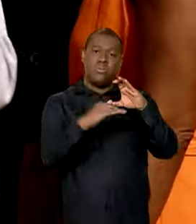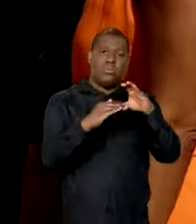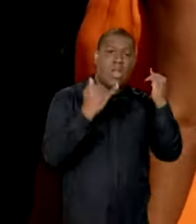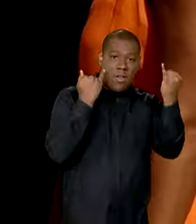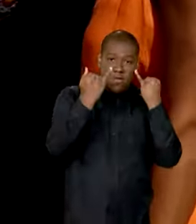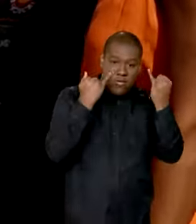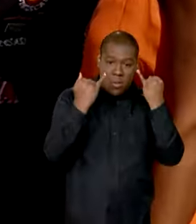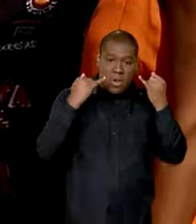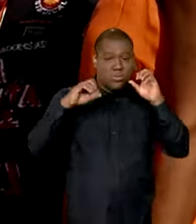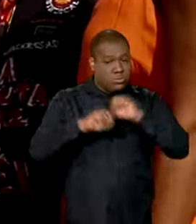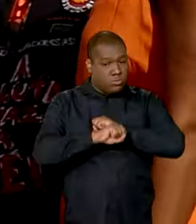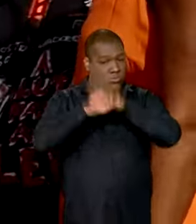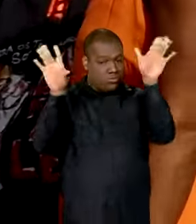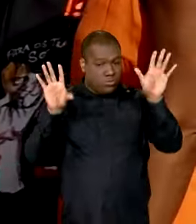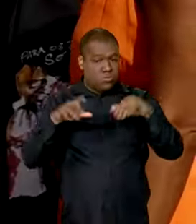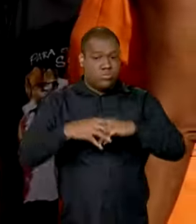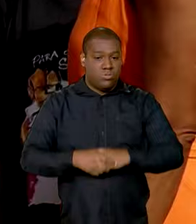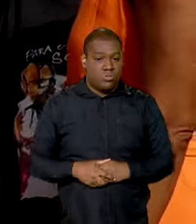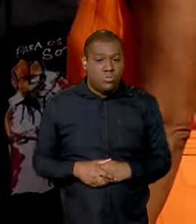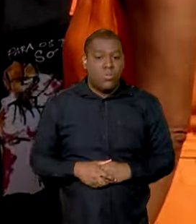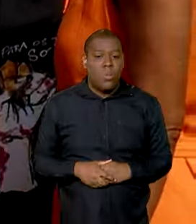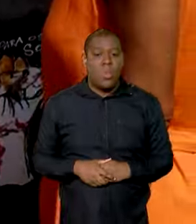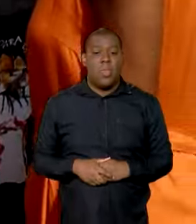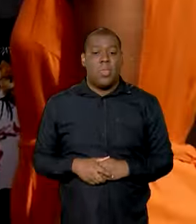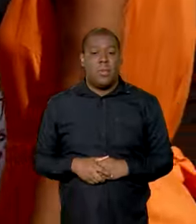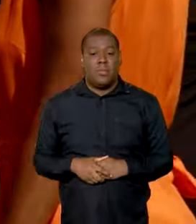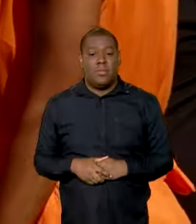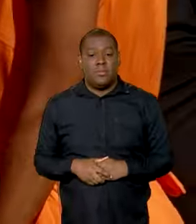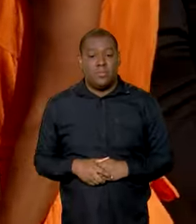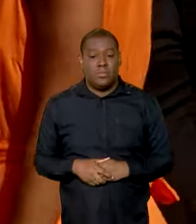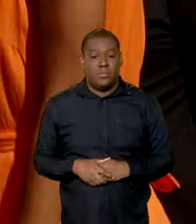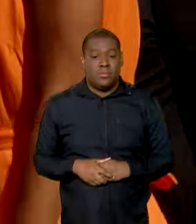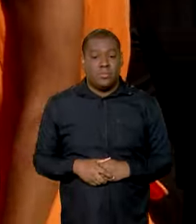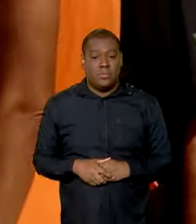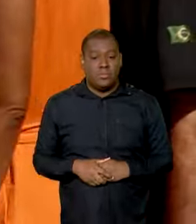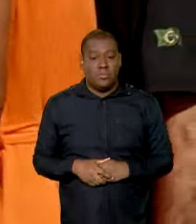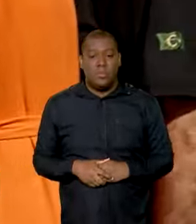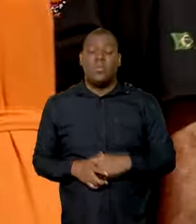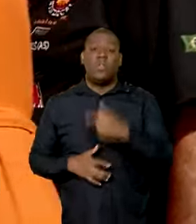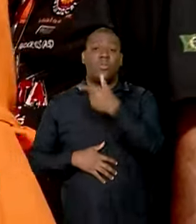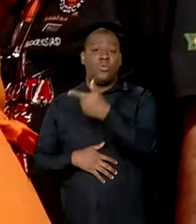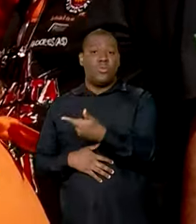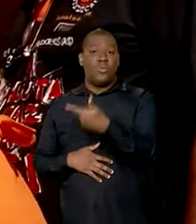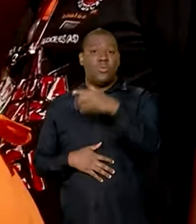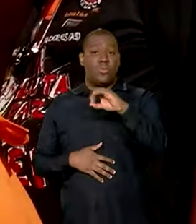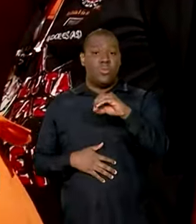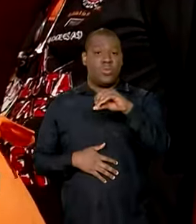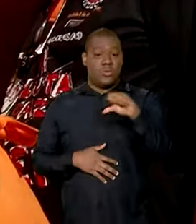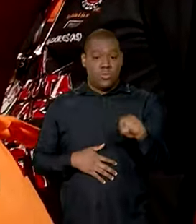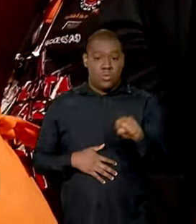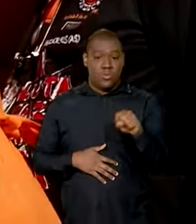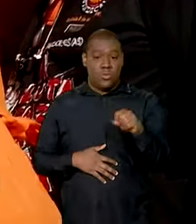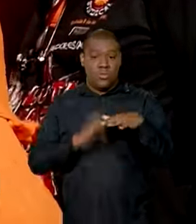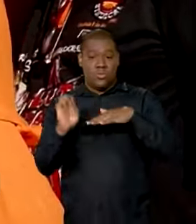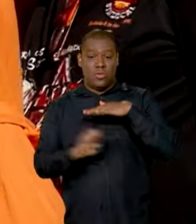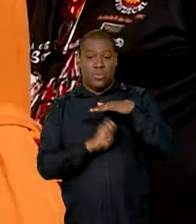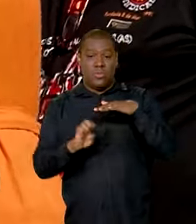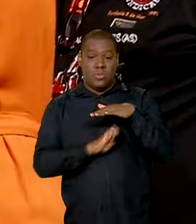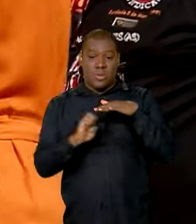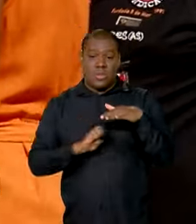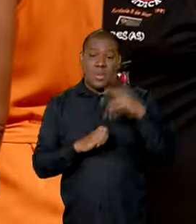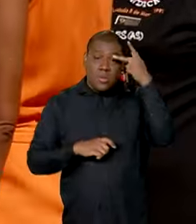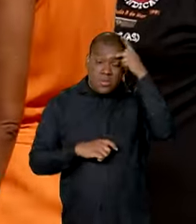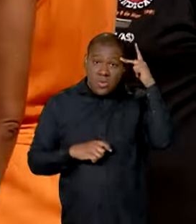transparência. Agora, tem 208 empresas, de 50 mil,